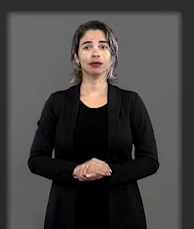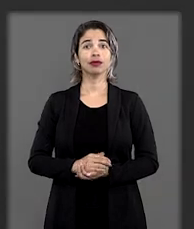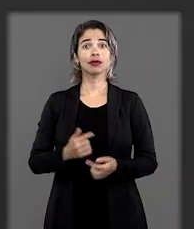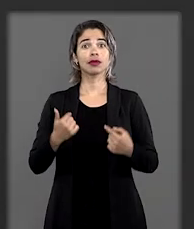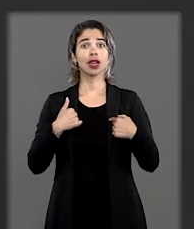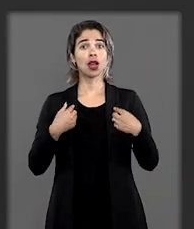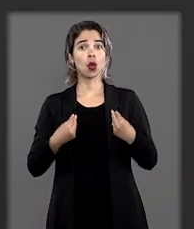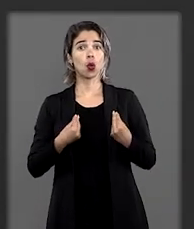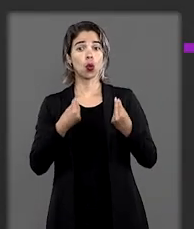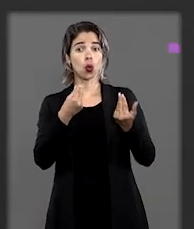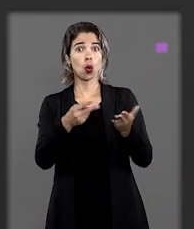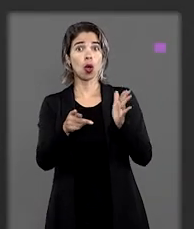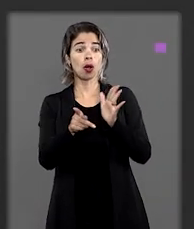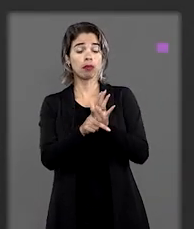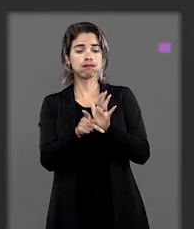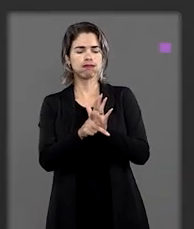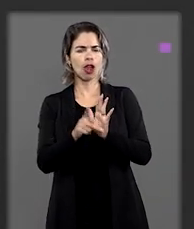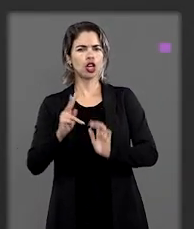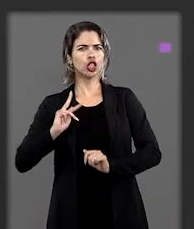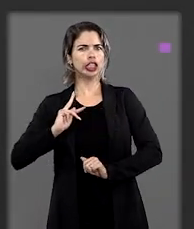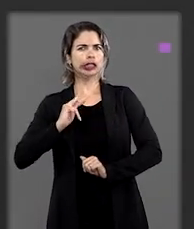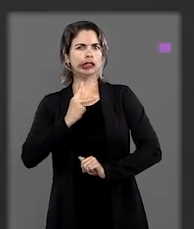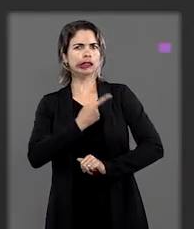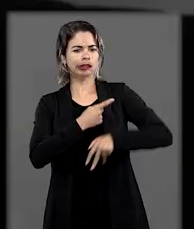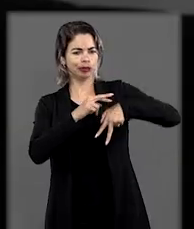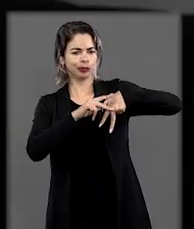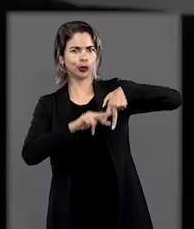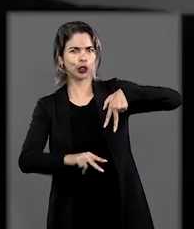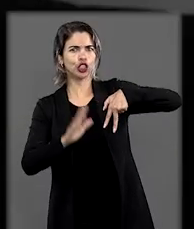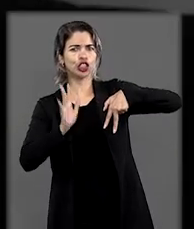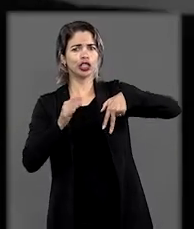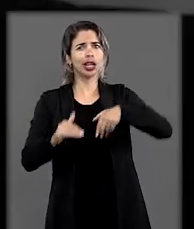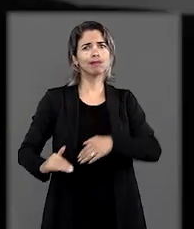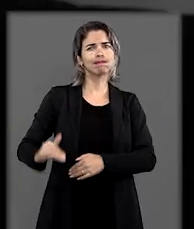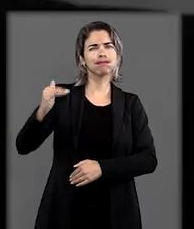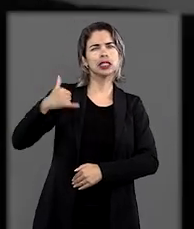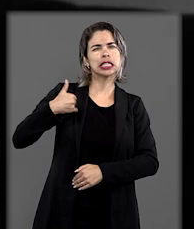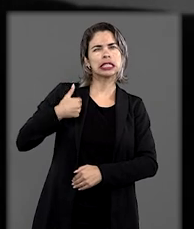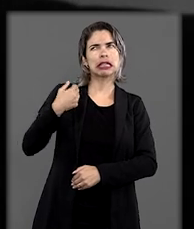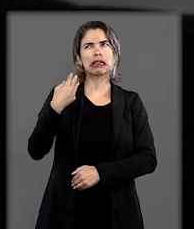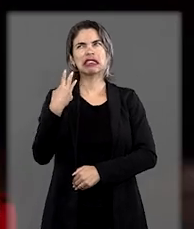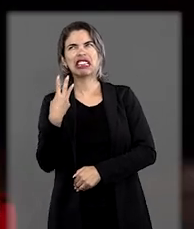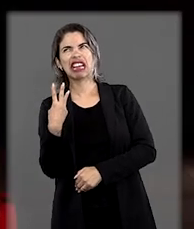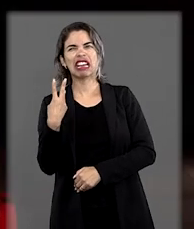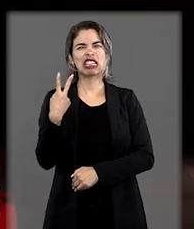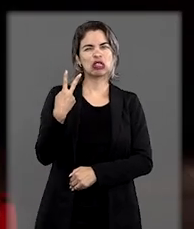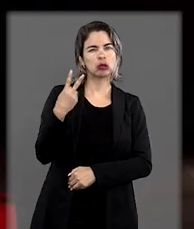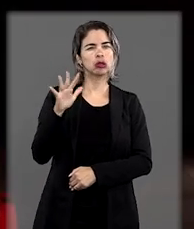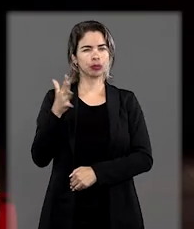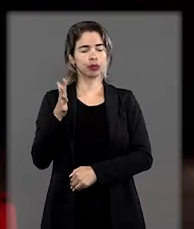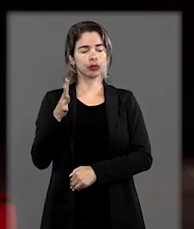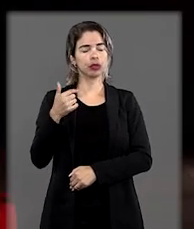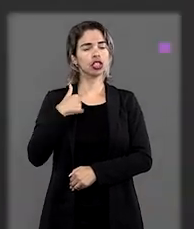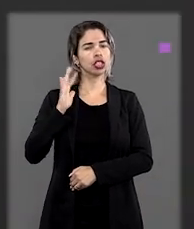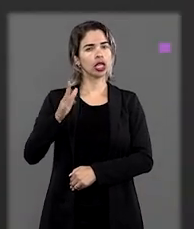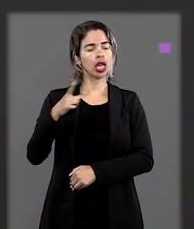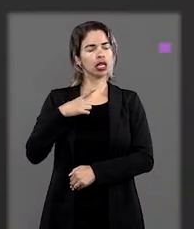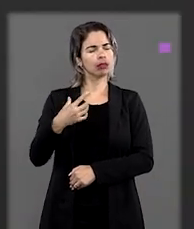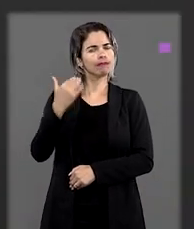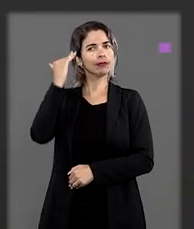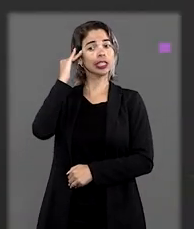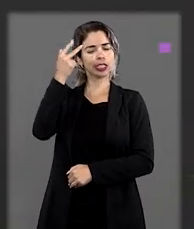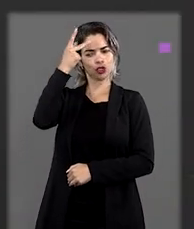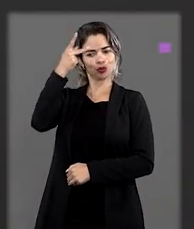Eu trago a incongruência de gênero desde a infância, desde os meus três anos de idade, dois anos e meio, três anos de idade,